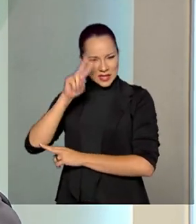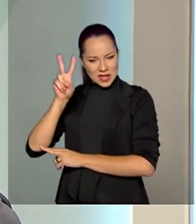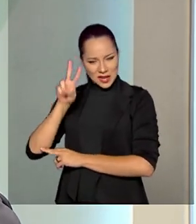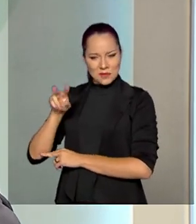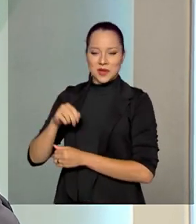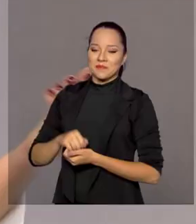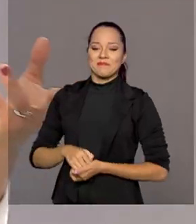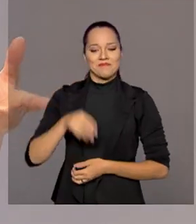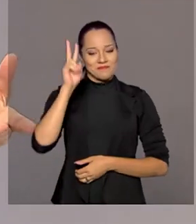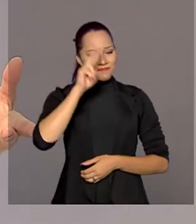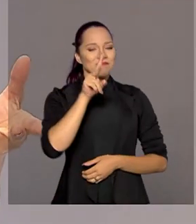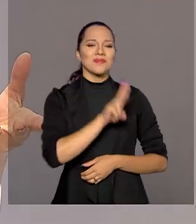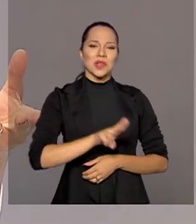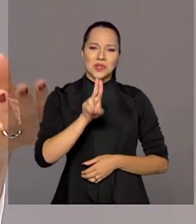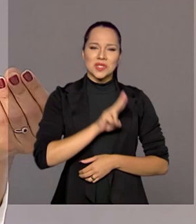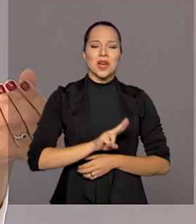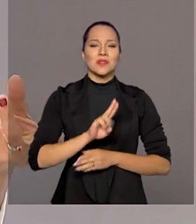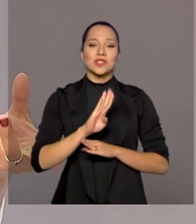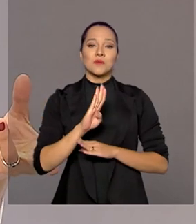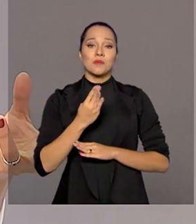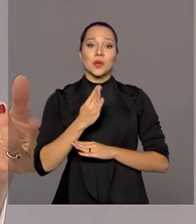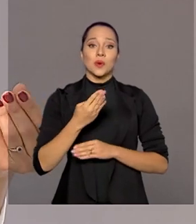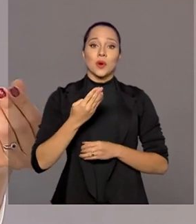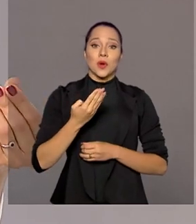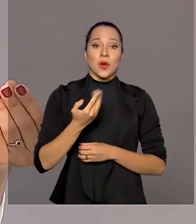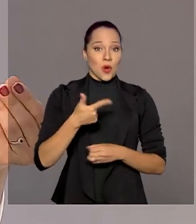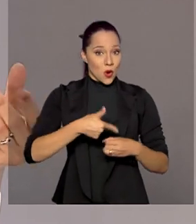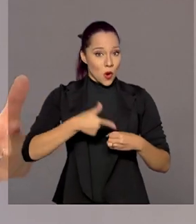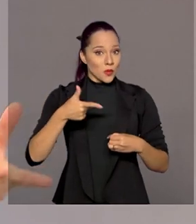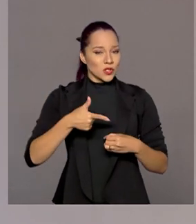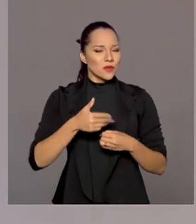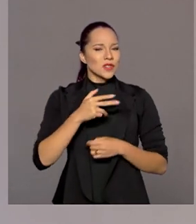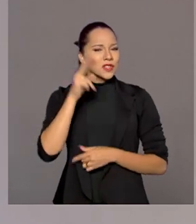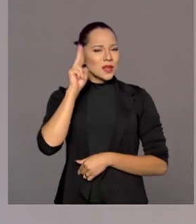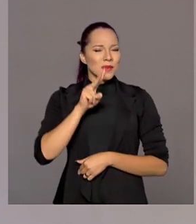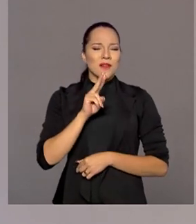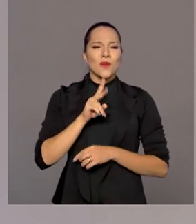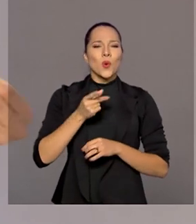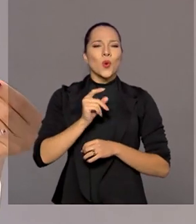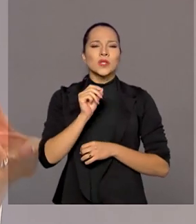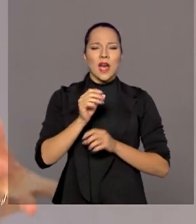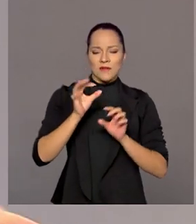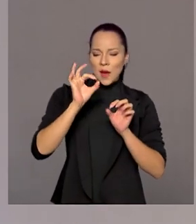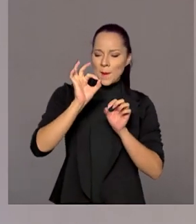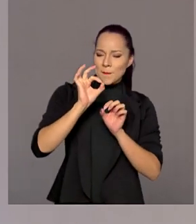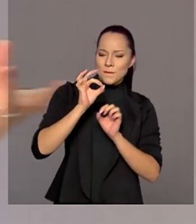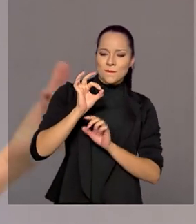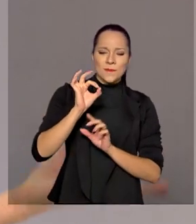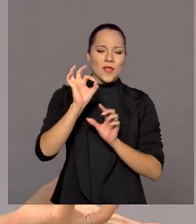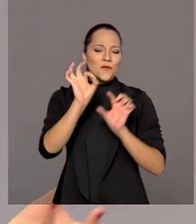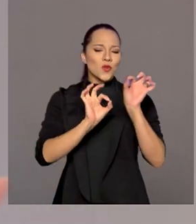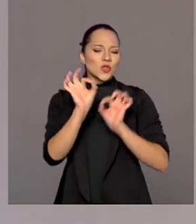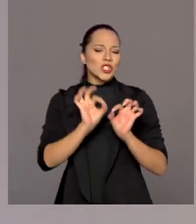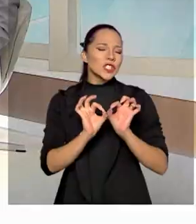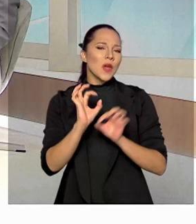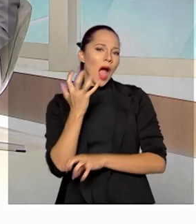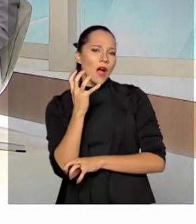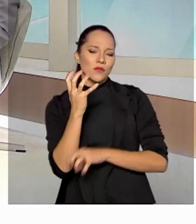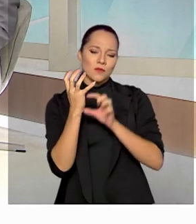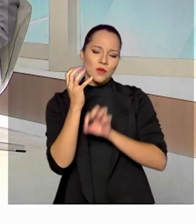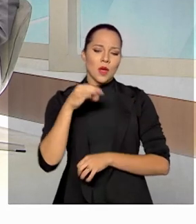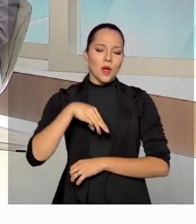Lembro, a gente usava até, inclusive, falando de biocombustível, a mamona, né? Para fazer o biocombustível a partir daquela planta.